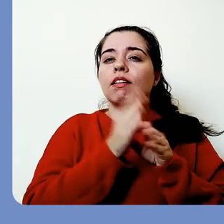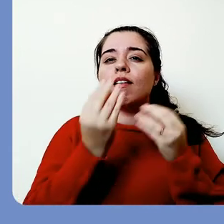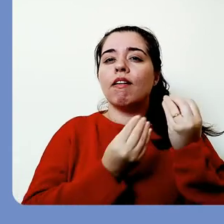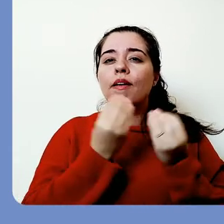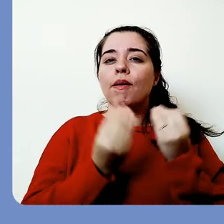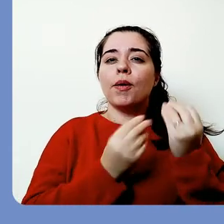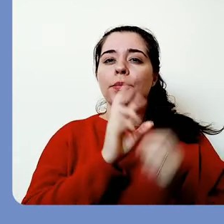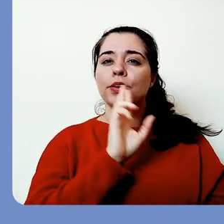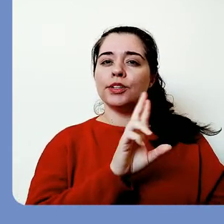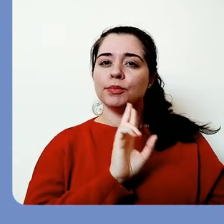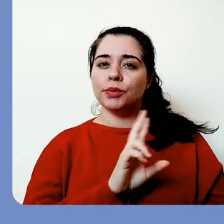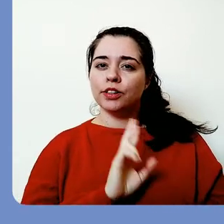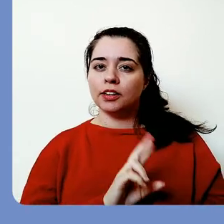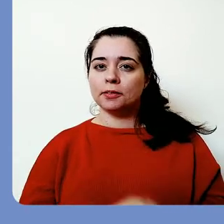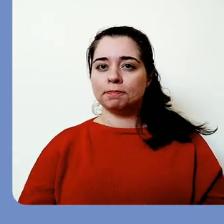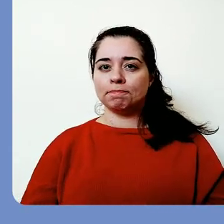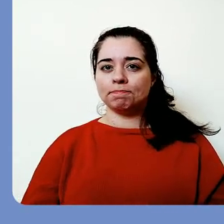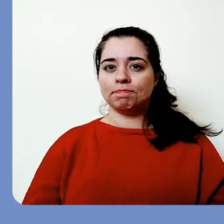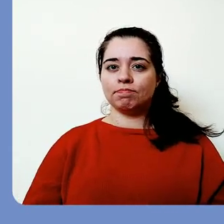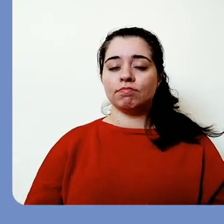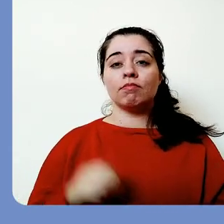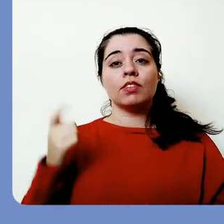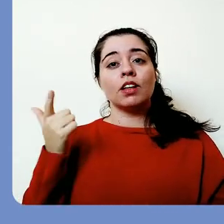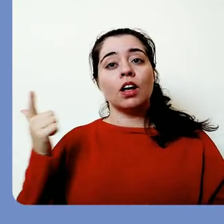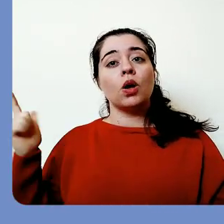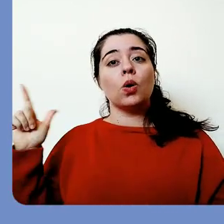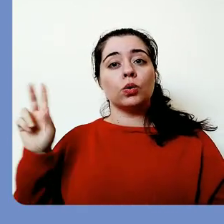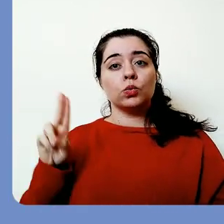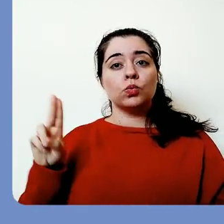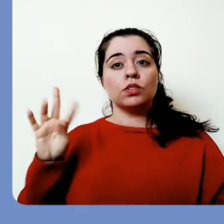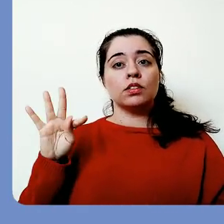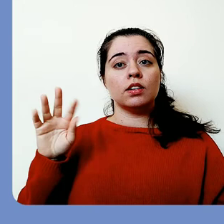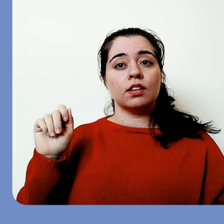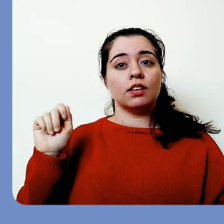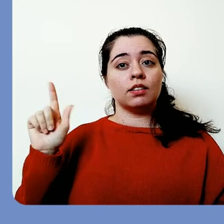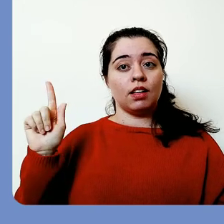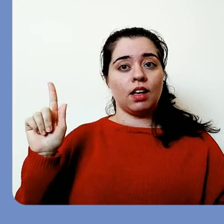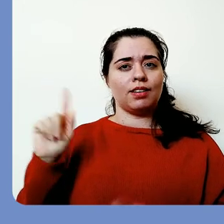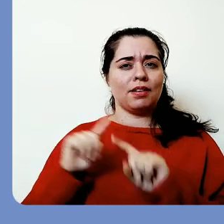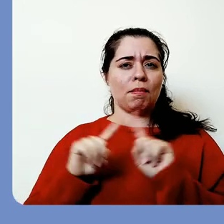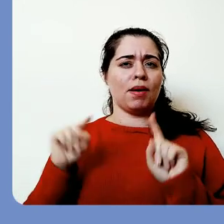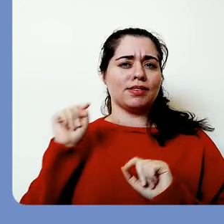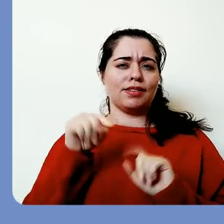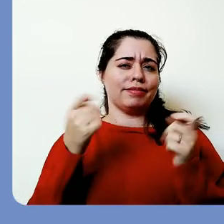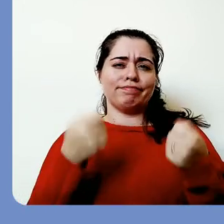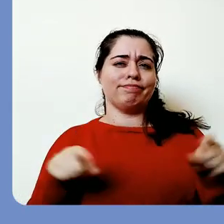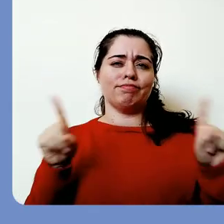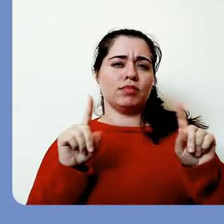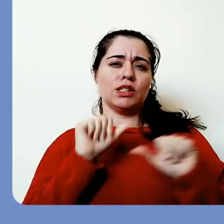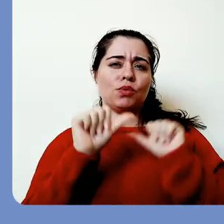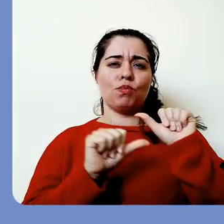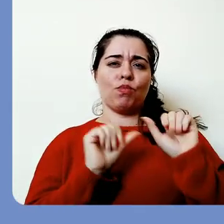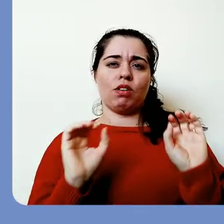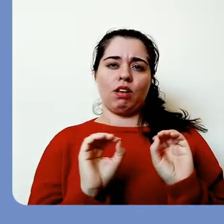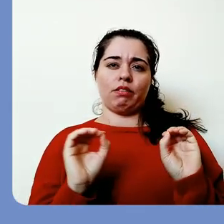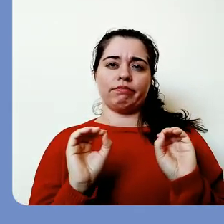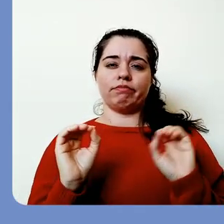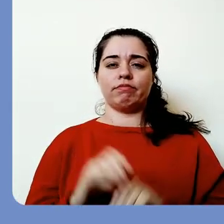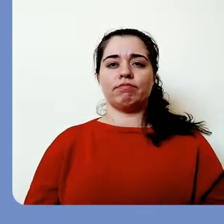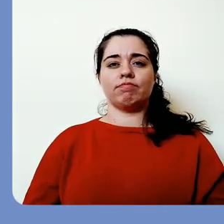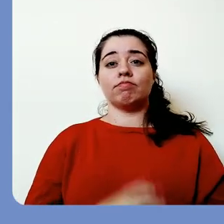Alguns navegadores utilizam tags para promover o auto-preenchimento de formulários. Você não precisa modificar nada aqui.